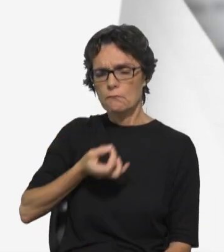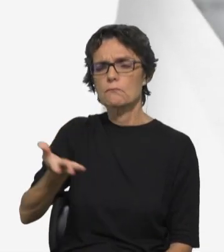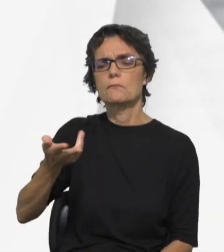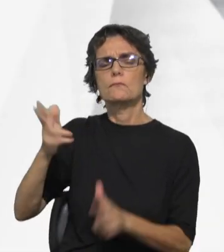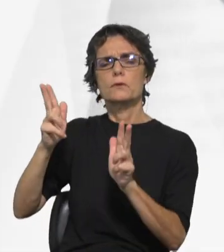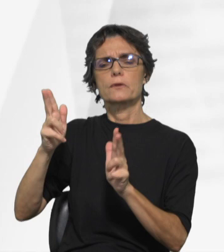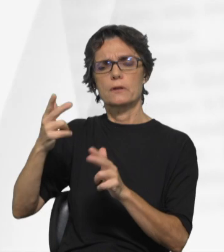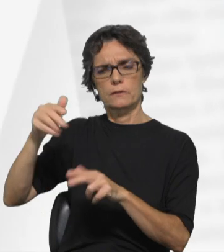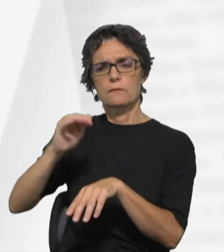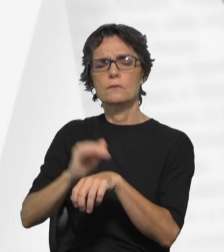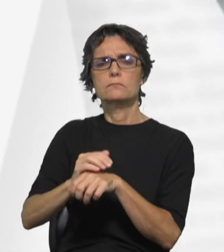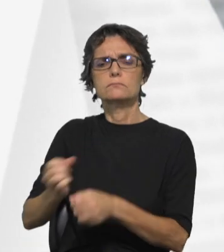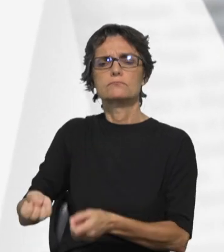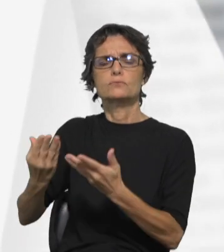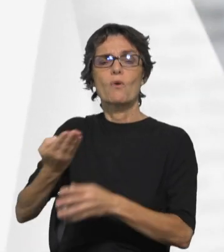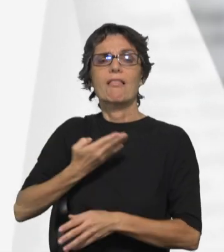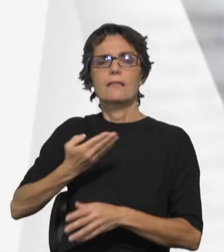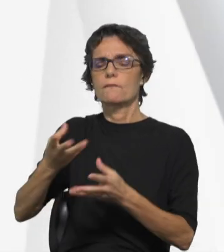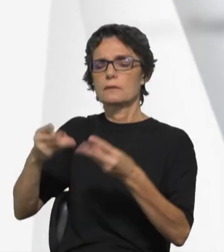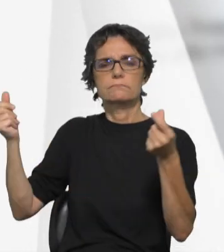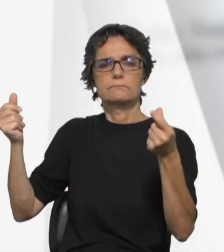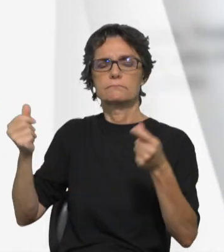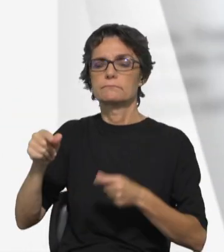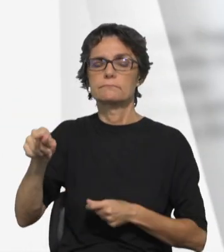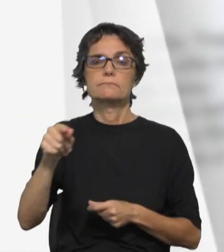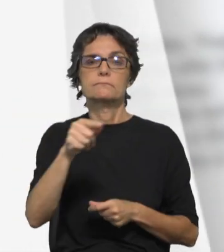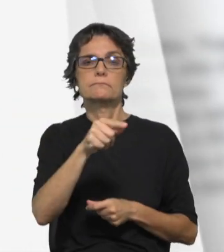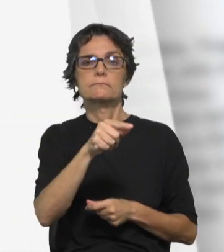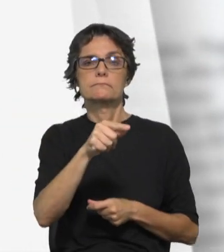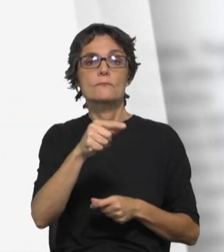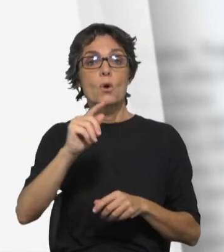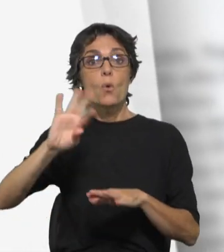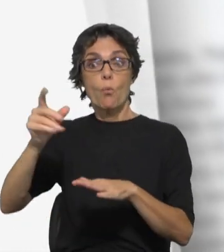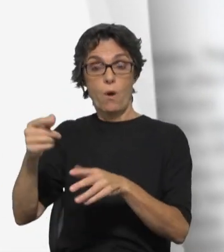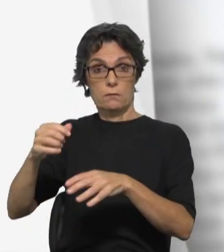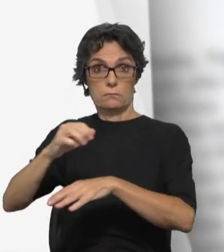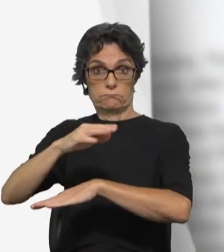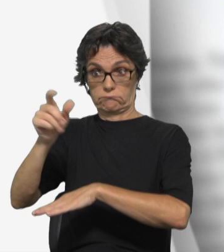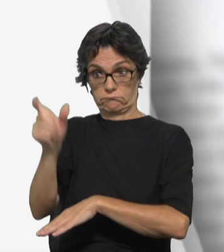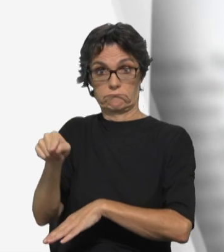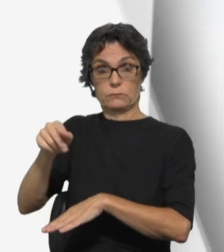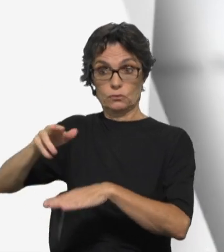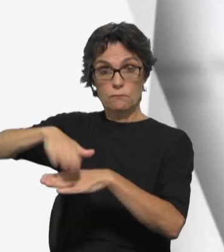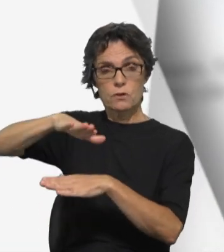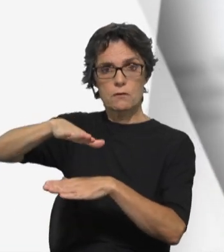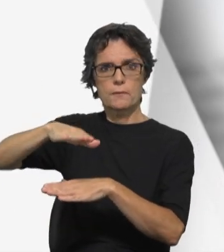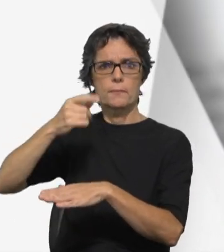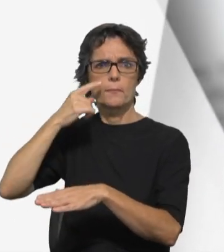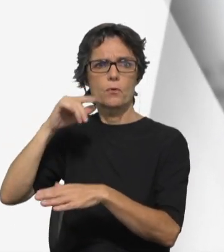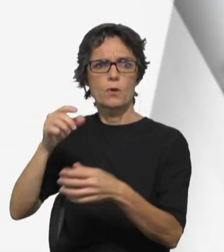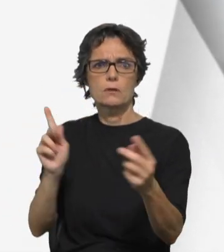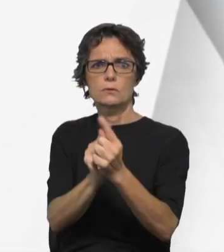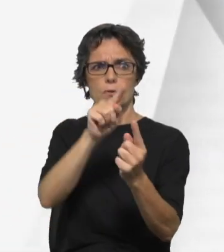e perdoou-lhe a dívida. Ao sair, o servo encontrou um dos seus companheiros que lhe devia cem denários.